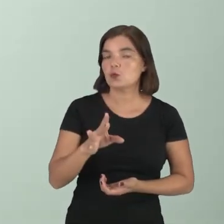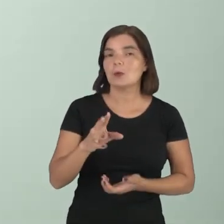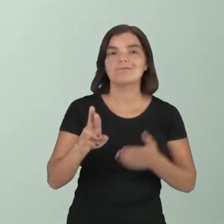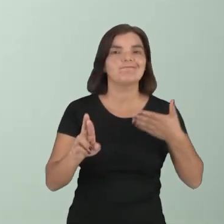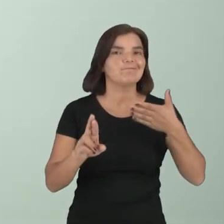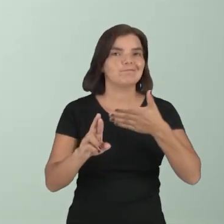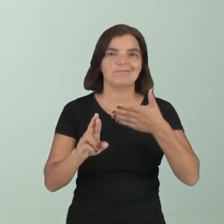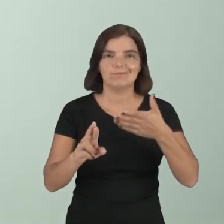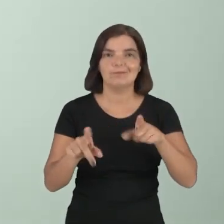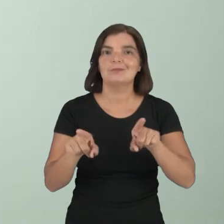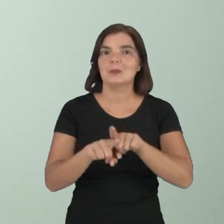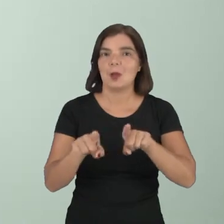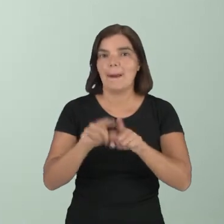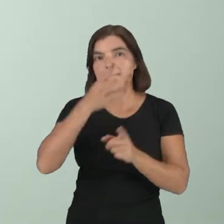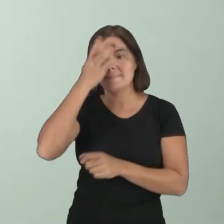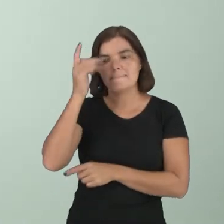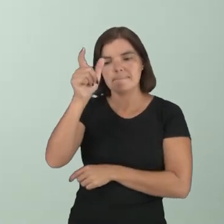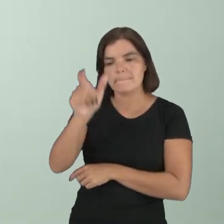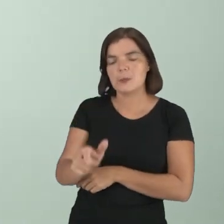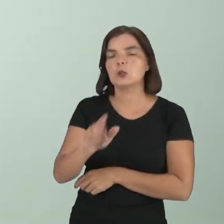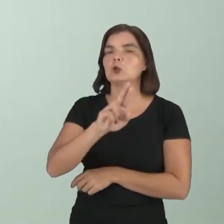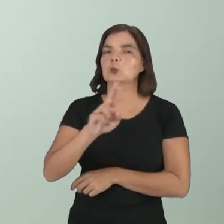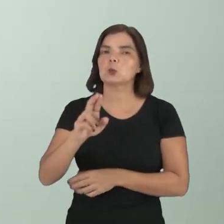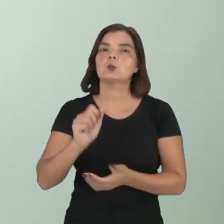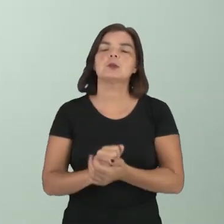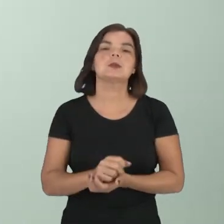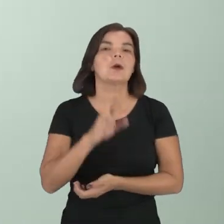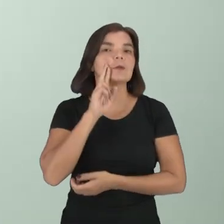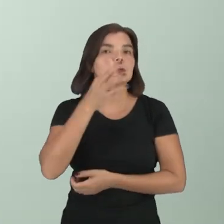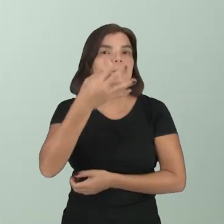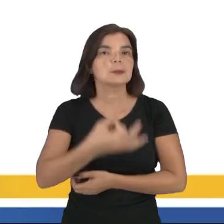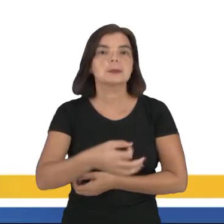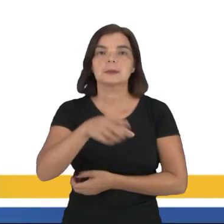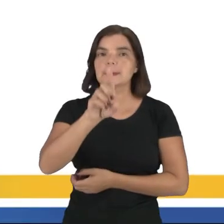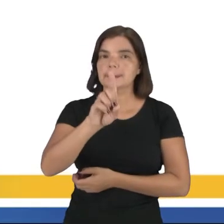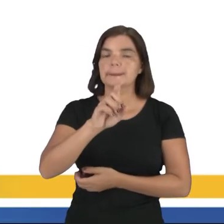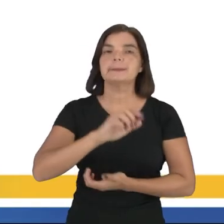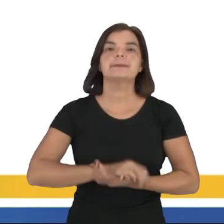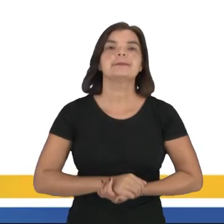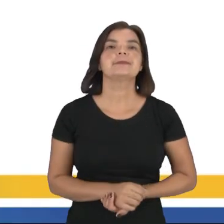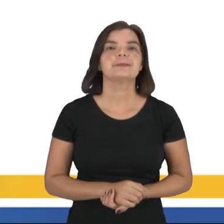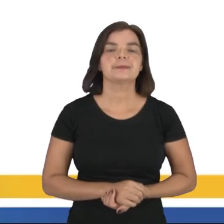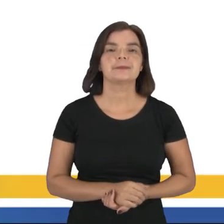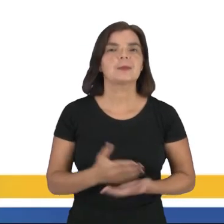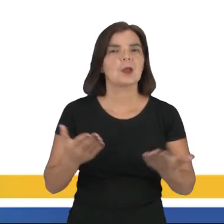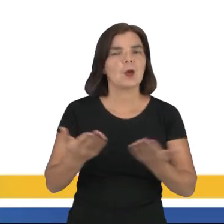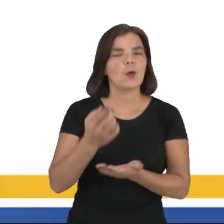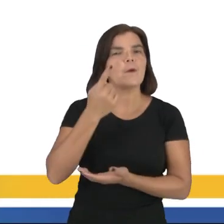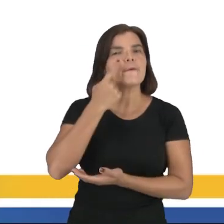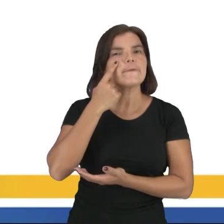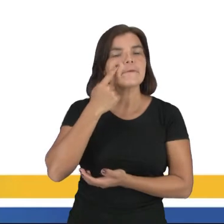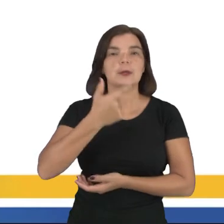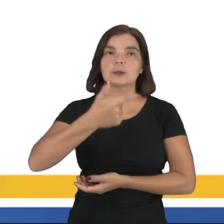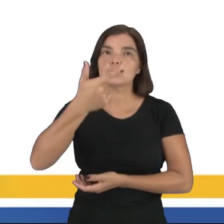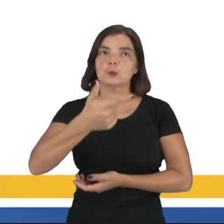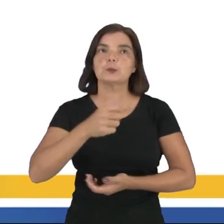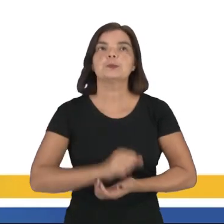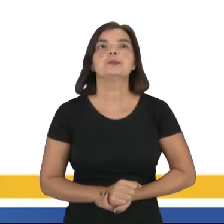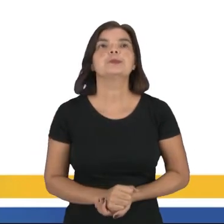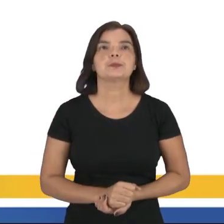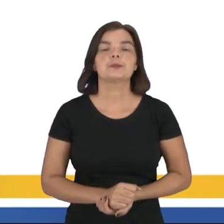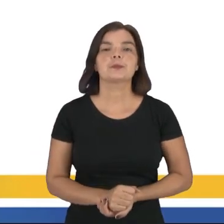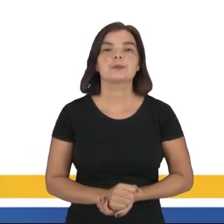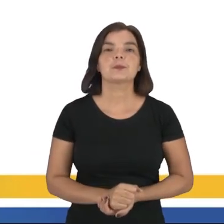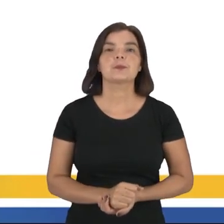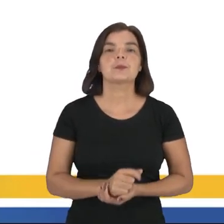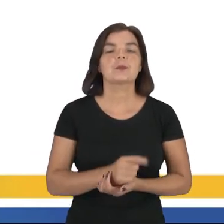não vai se referir ao alpatino. Então, logo, nossa alternativa correta é a letra D. Agora, vamos para a questão número 2.